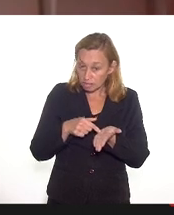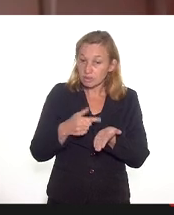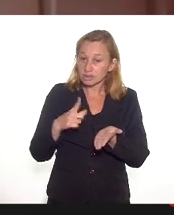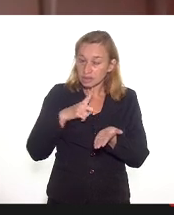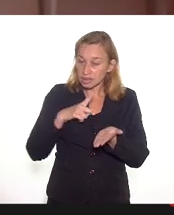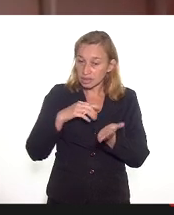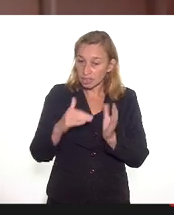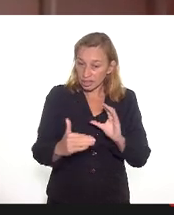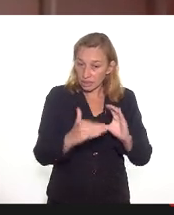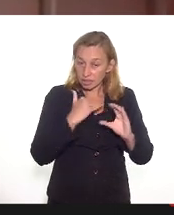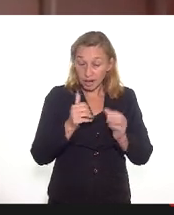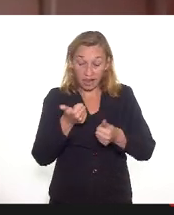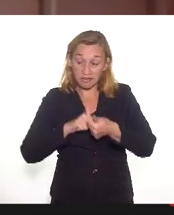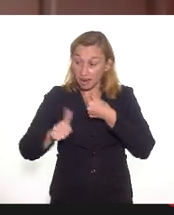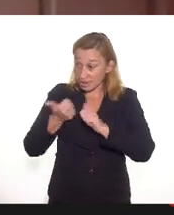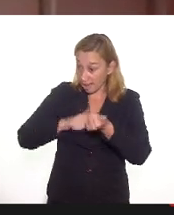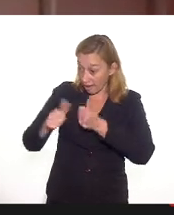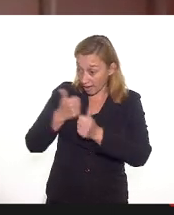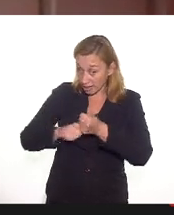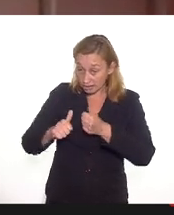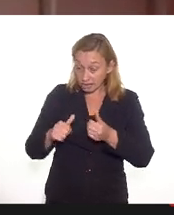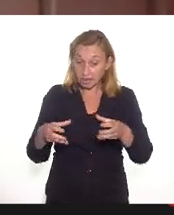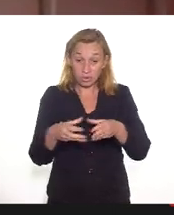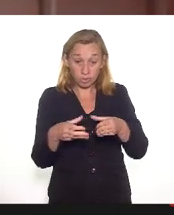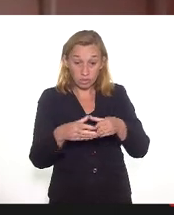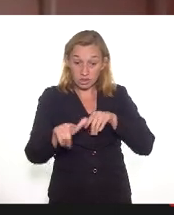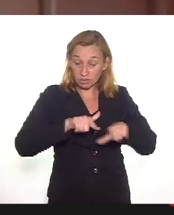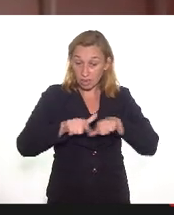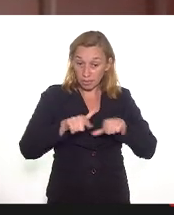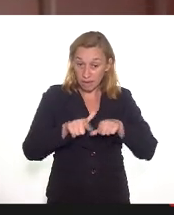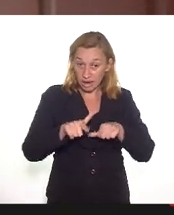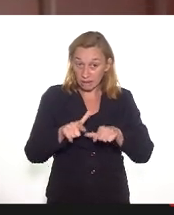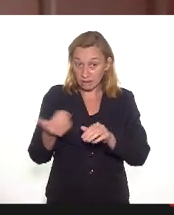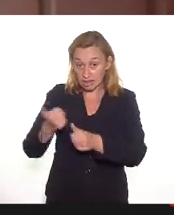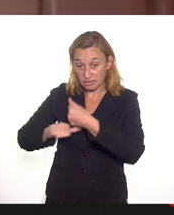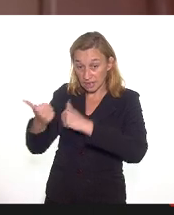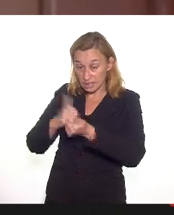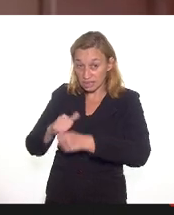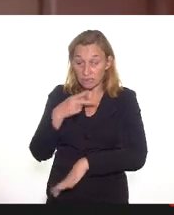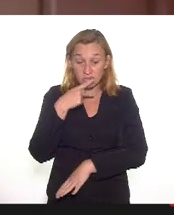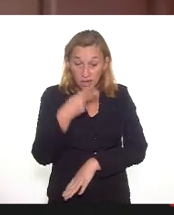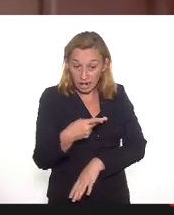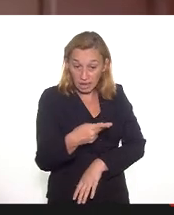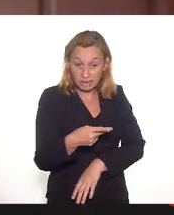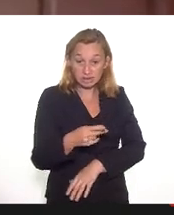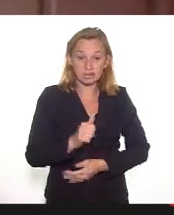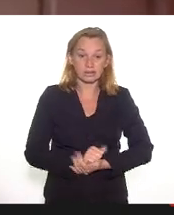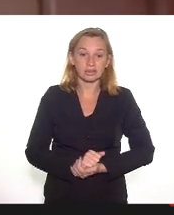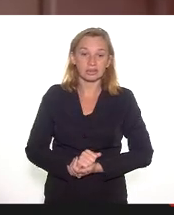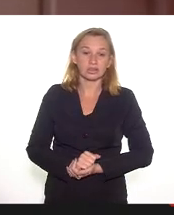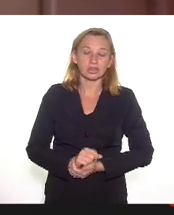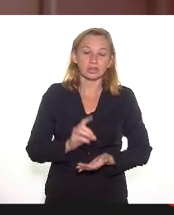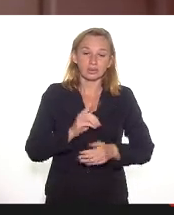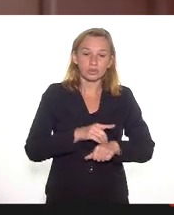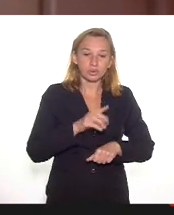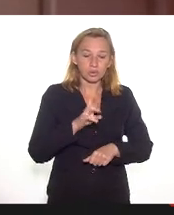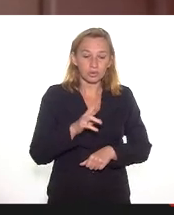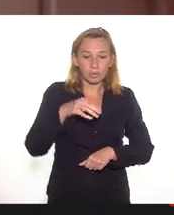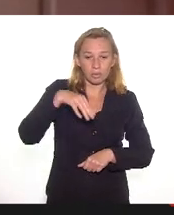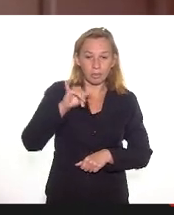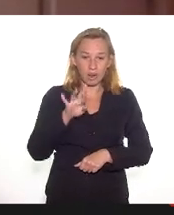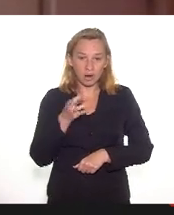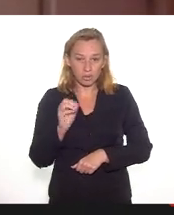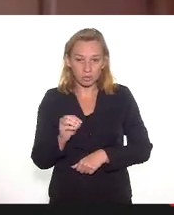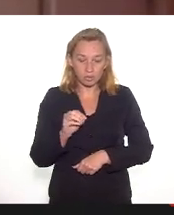mão para avaliarmos na comissão de trabalho esse diagnóstico mencionado pelo doutor Mário Chagas. Quero